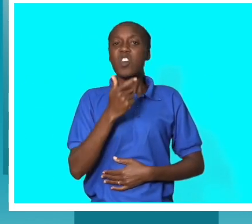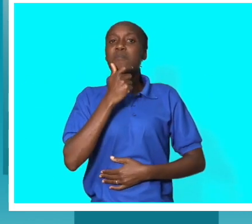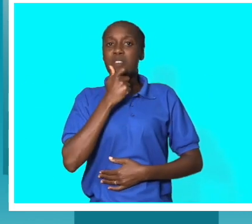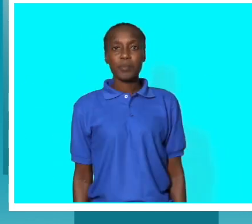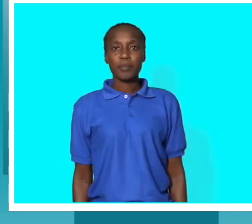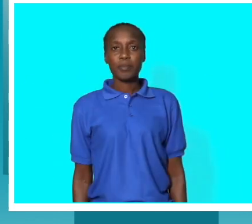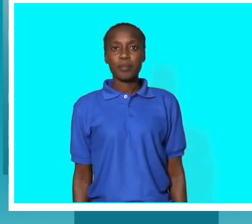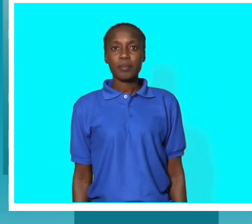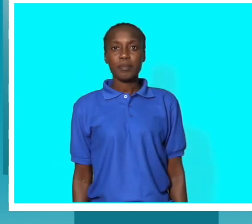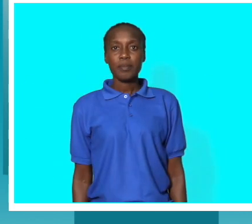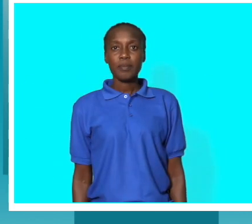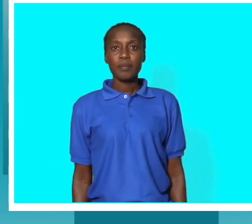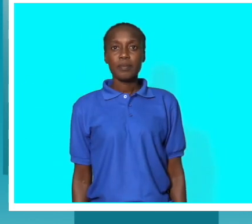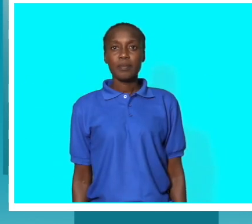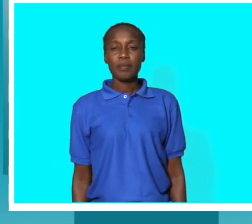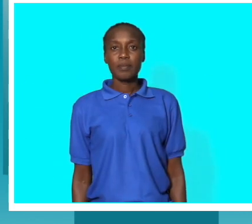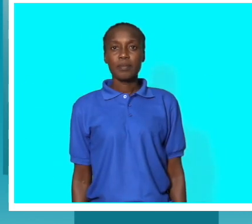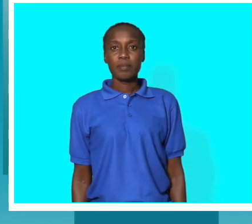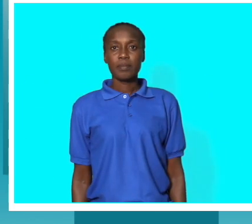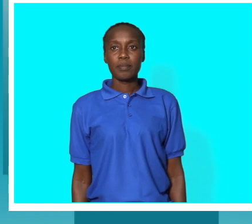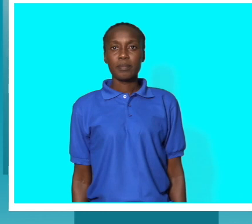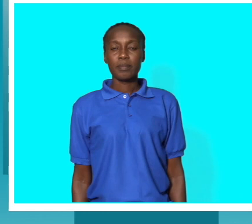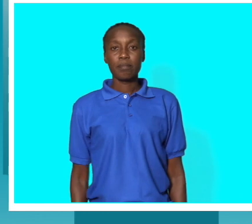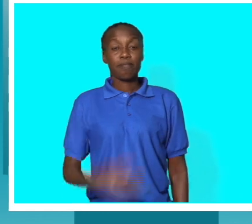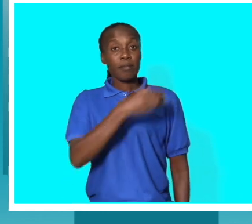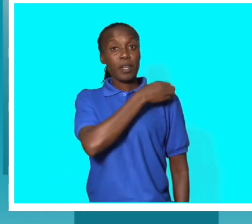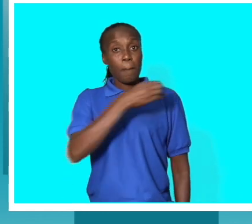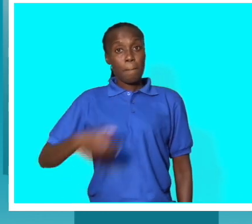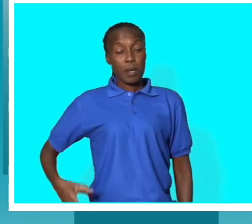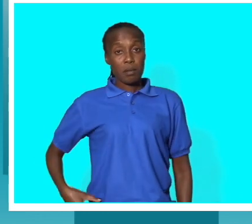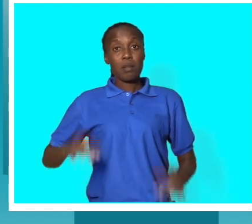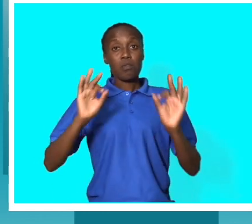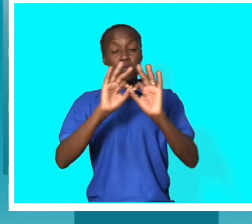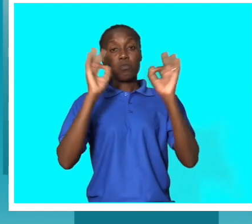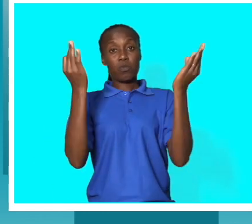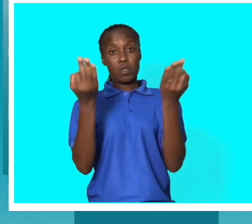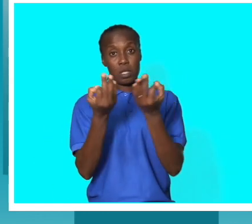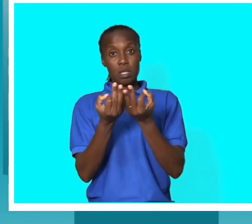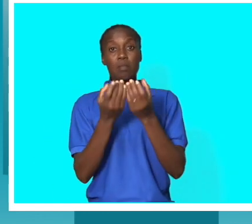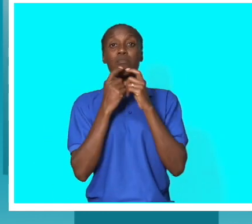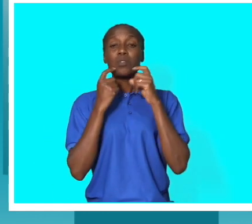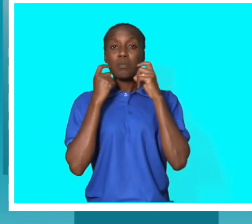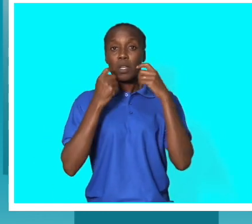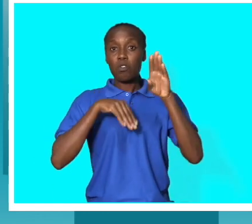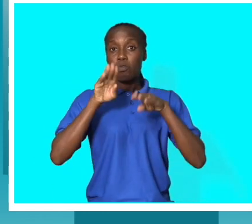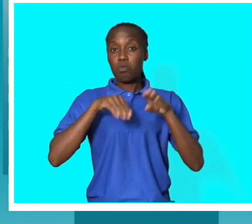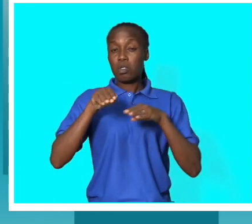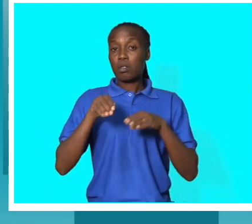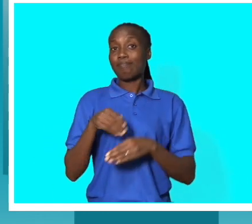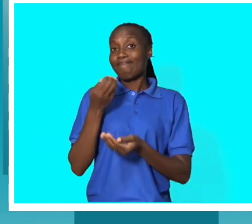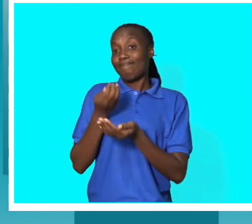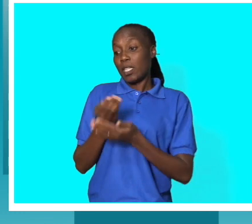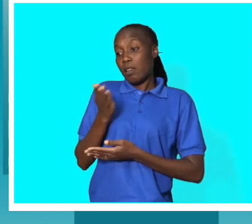da arbitragem nacional. Faisal Cidade, presidente da Federação Moçambicana de Futebol, pede transparência